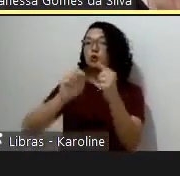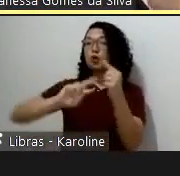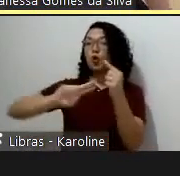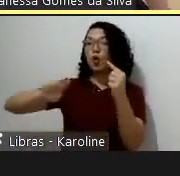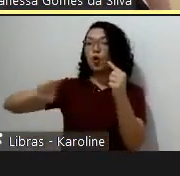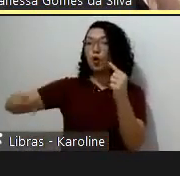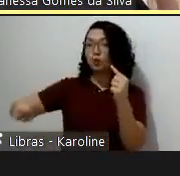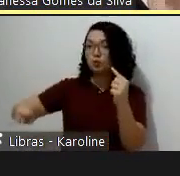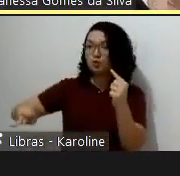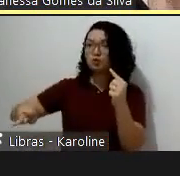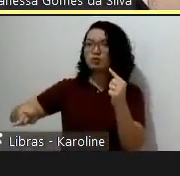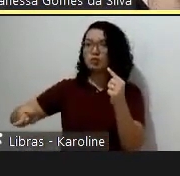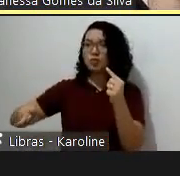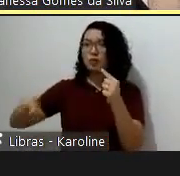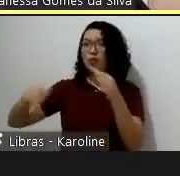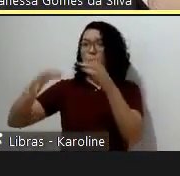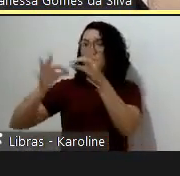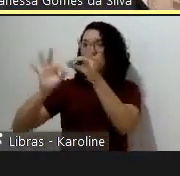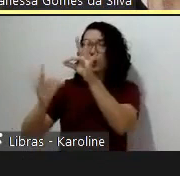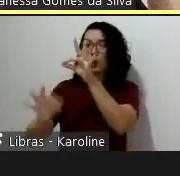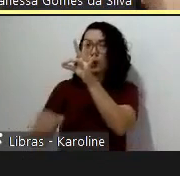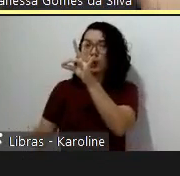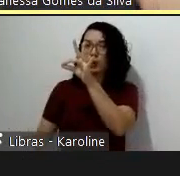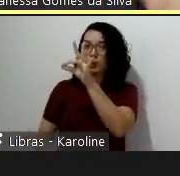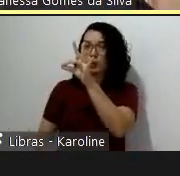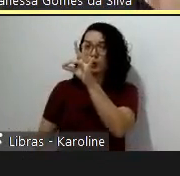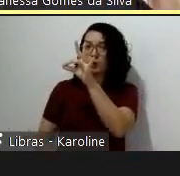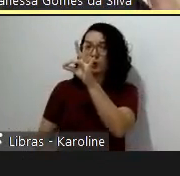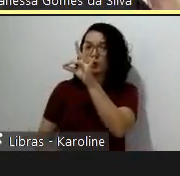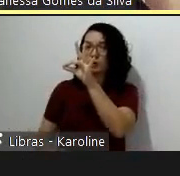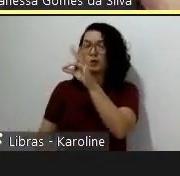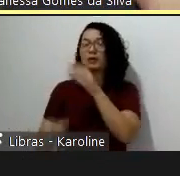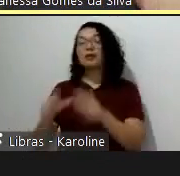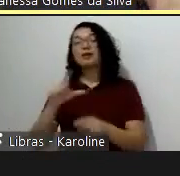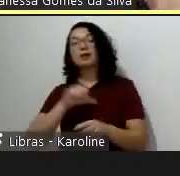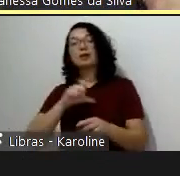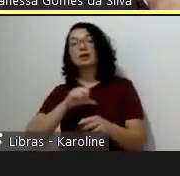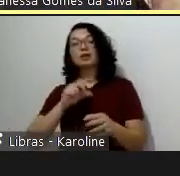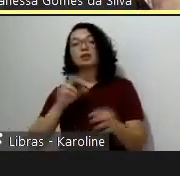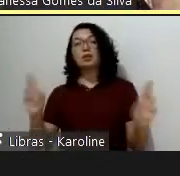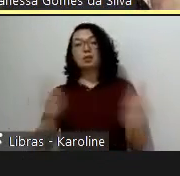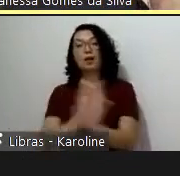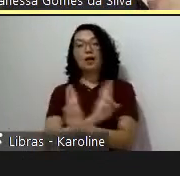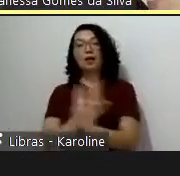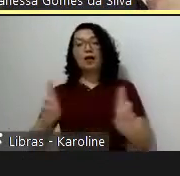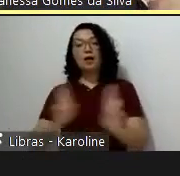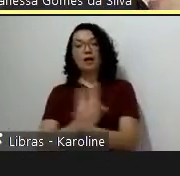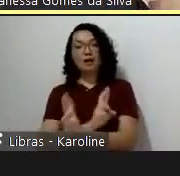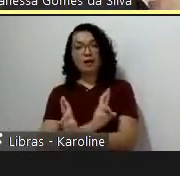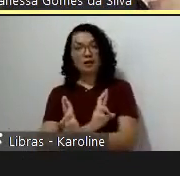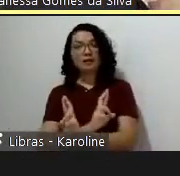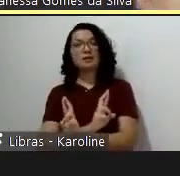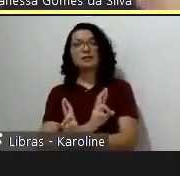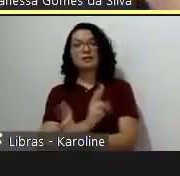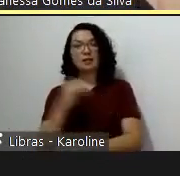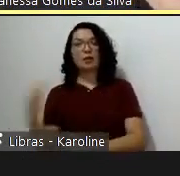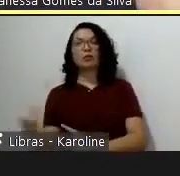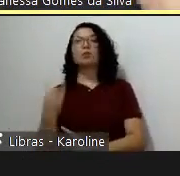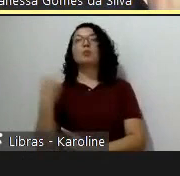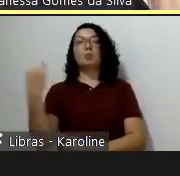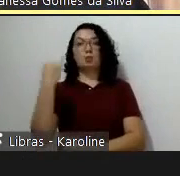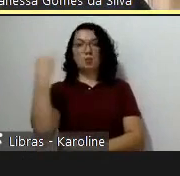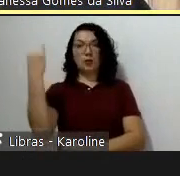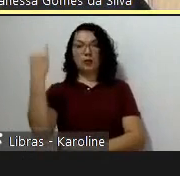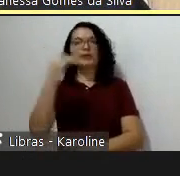sustentáveis muito fortemente entre essas metas e relacionadas a outras também igualmente importantes, como